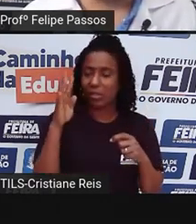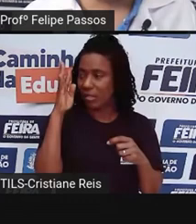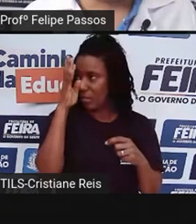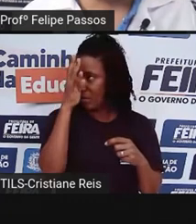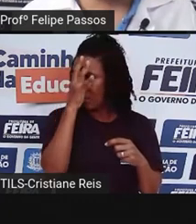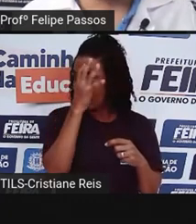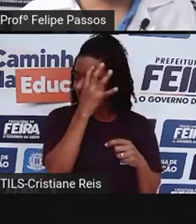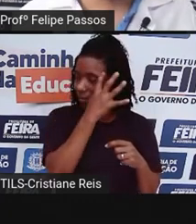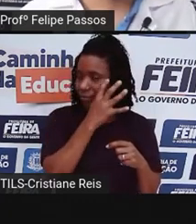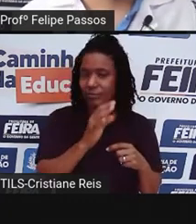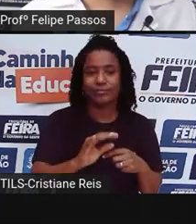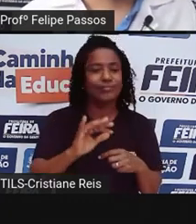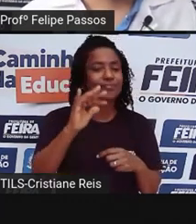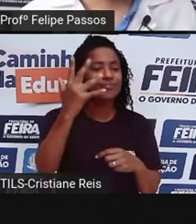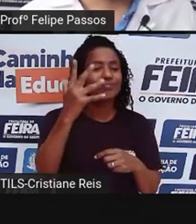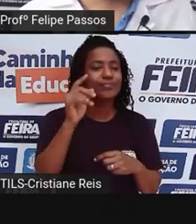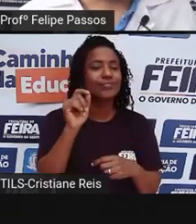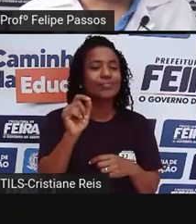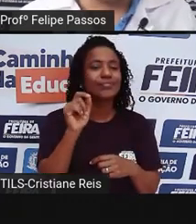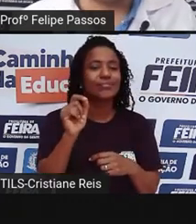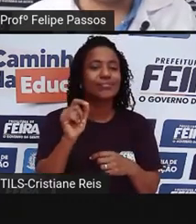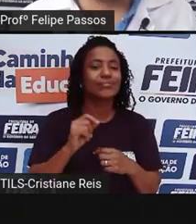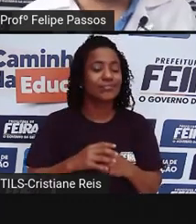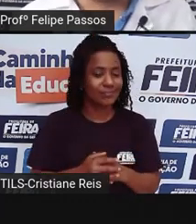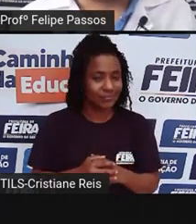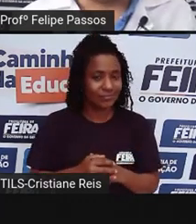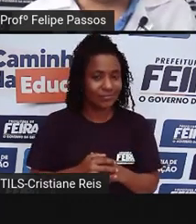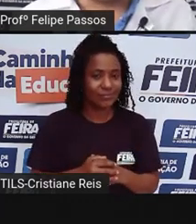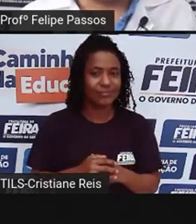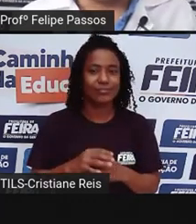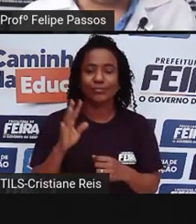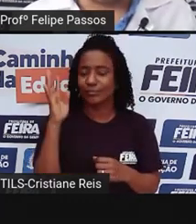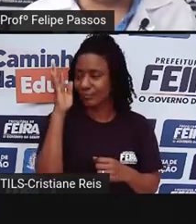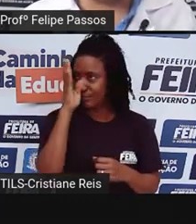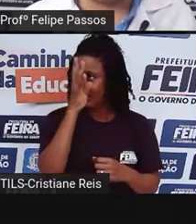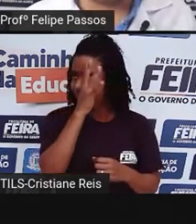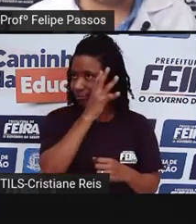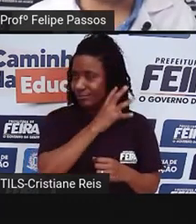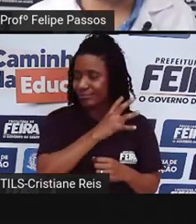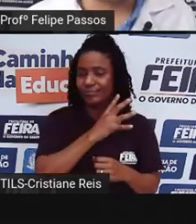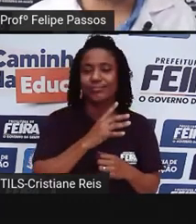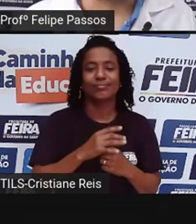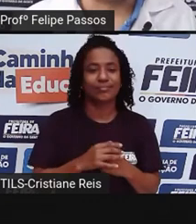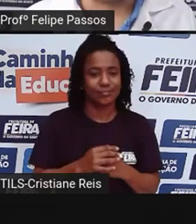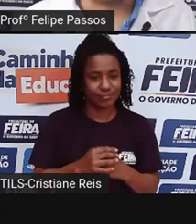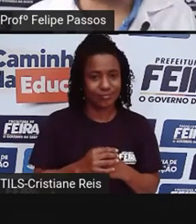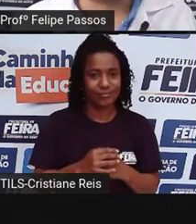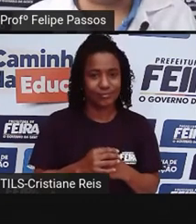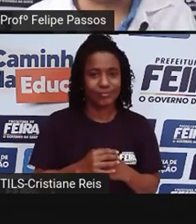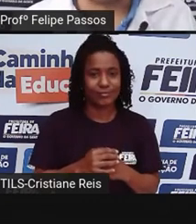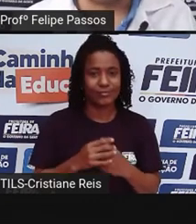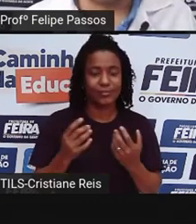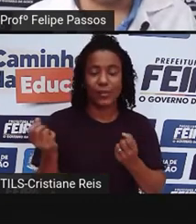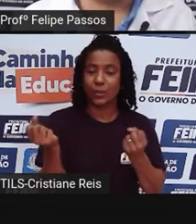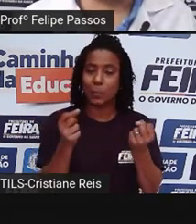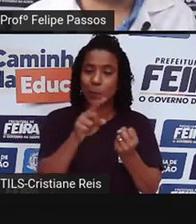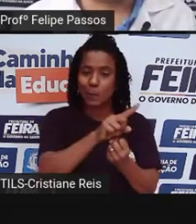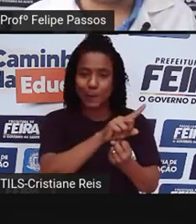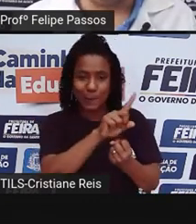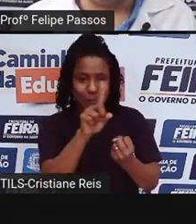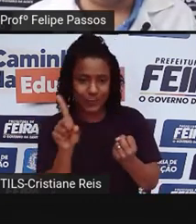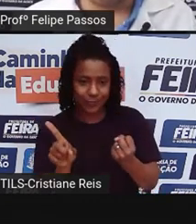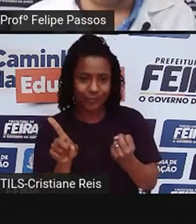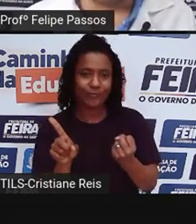e é o primeiro lugar em causa de acidentes de trânsito. Então, veja que nem é necessariamente a velocidade, é